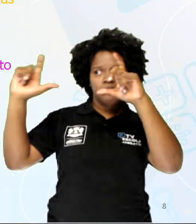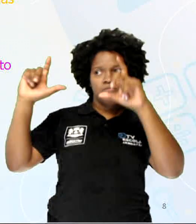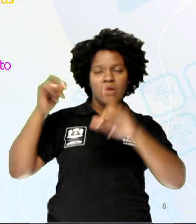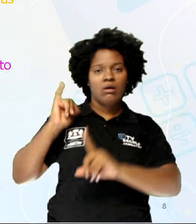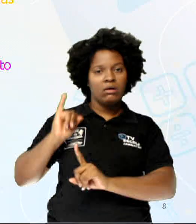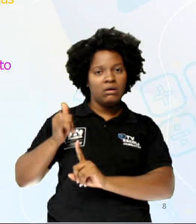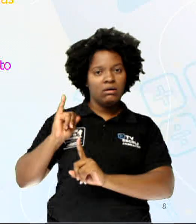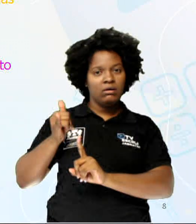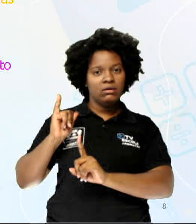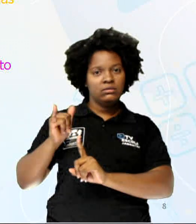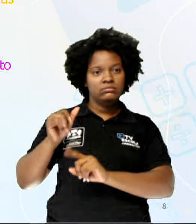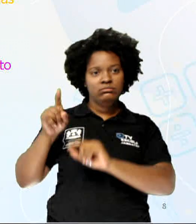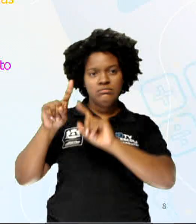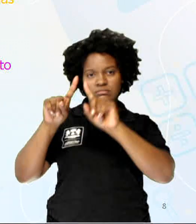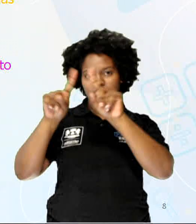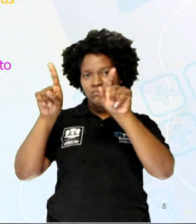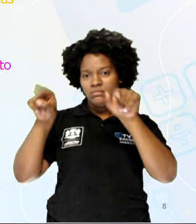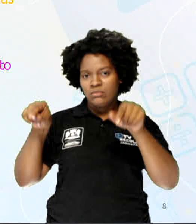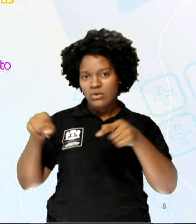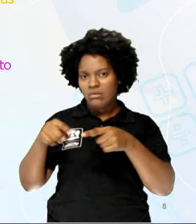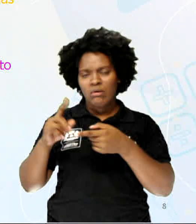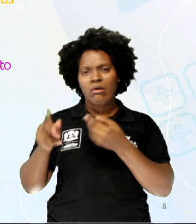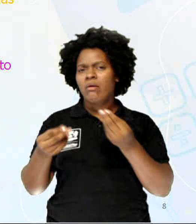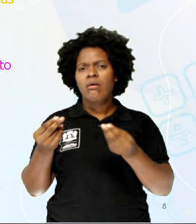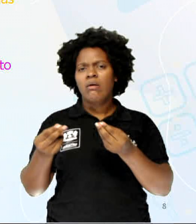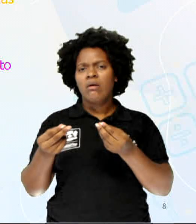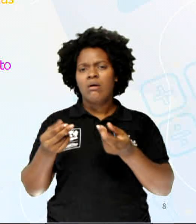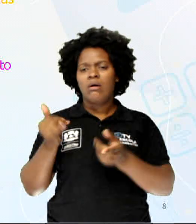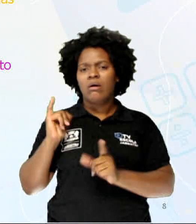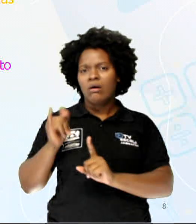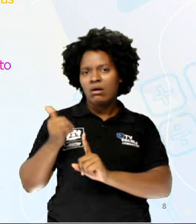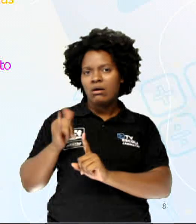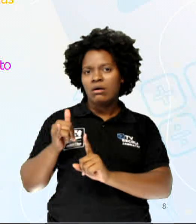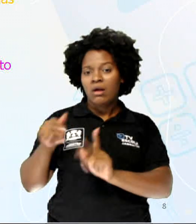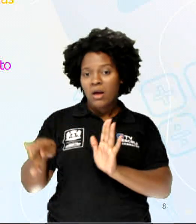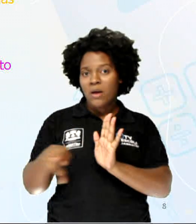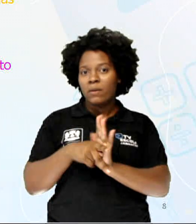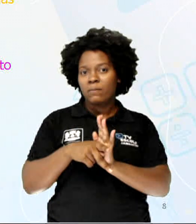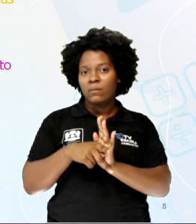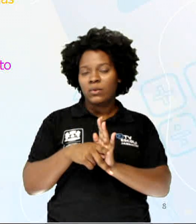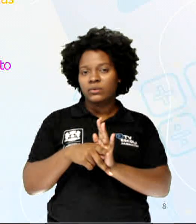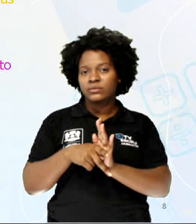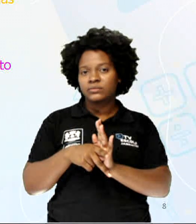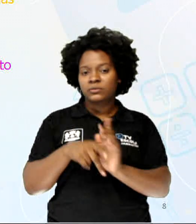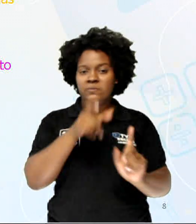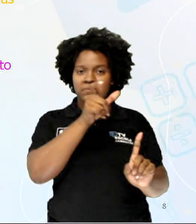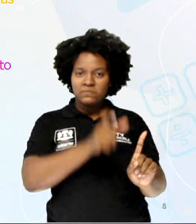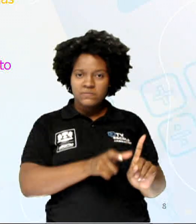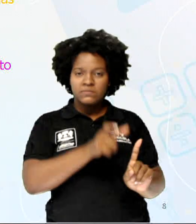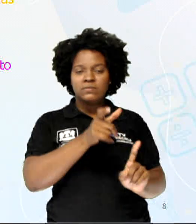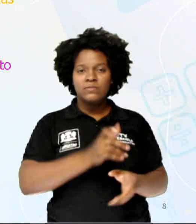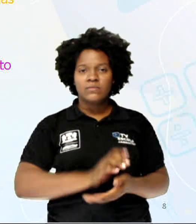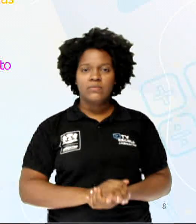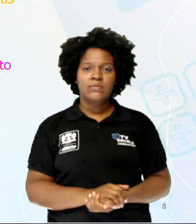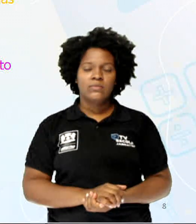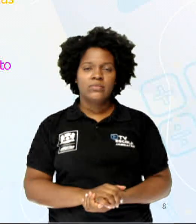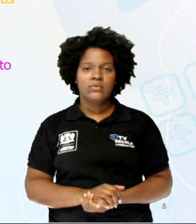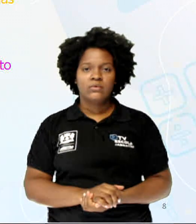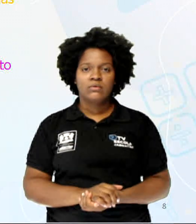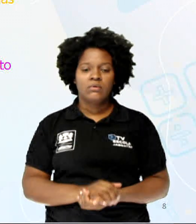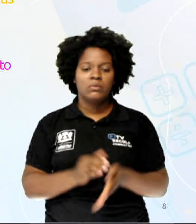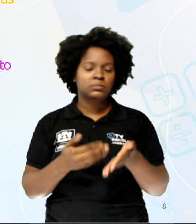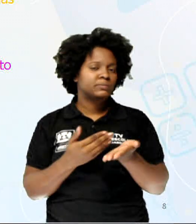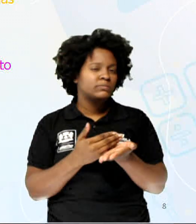Observem, ele é retangular. Quem é a narradora aqui? A própria Persepolis, ok? Nós temos o início da